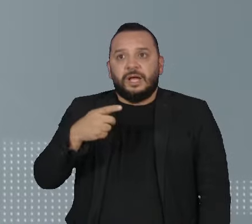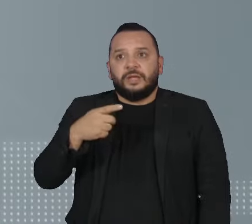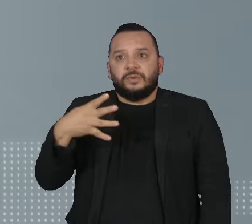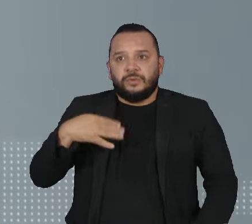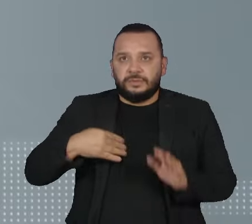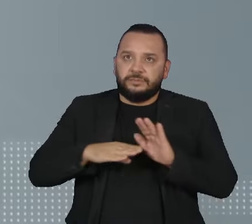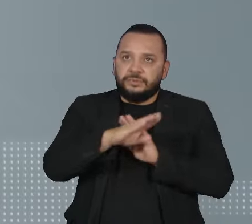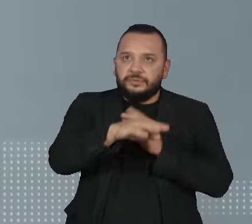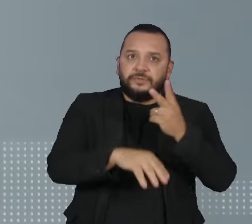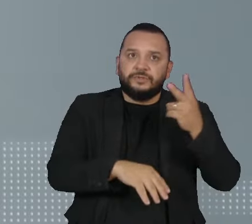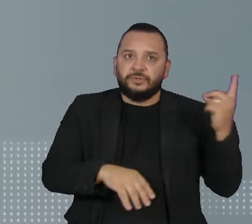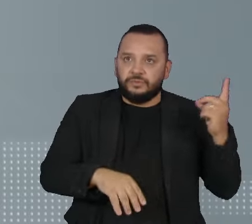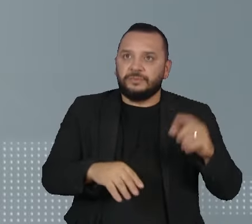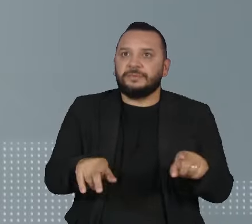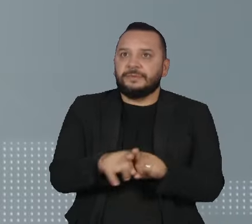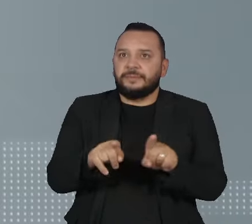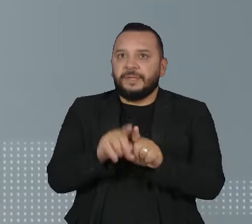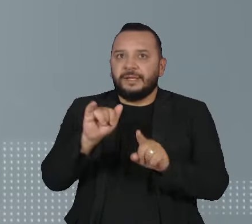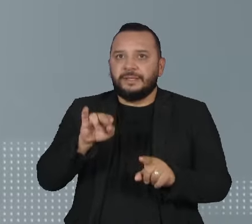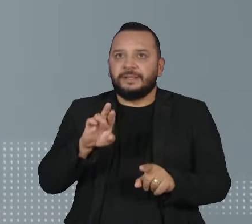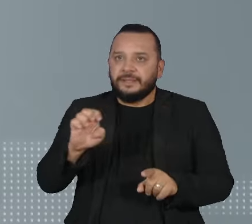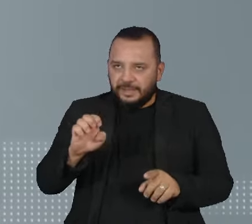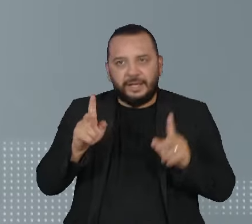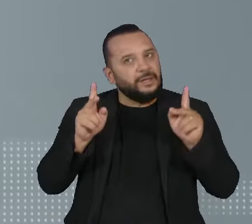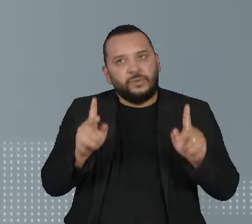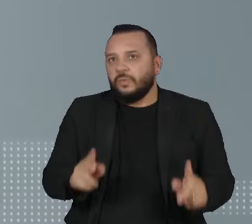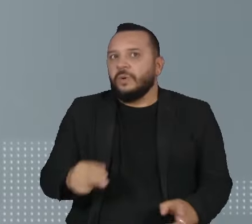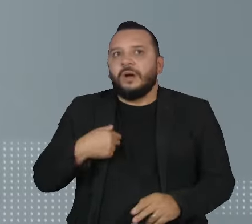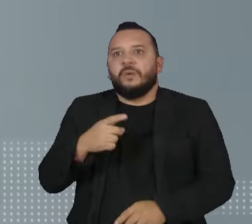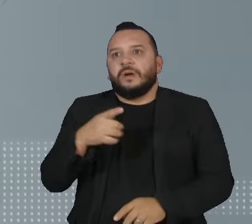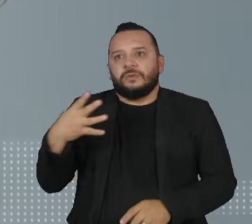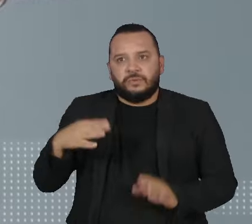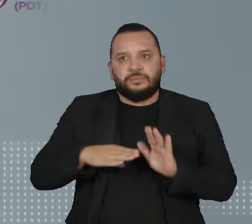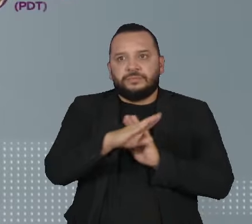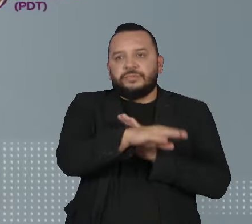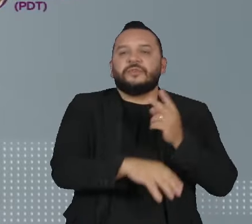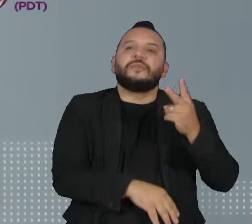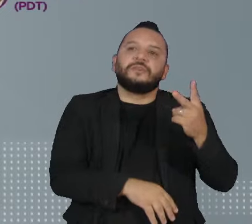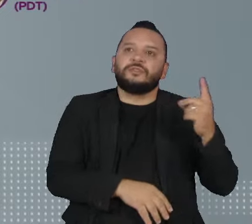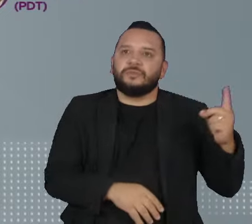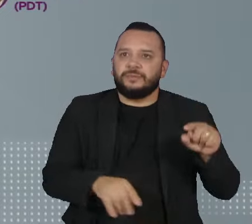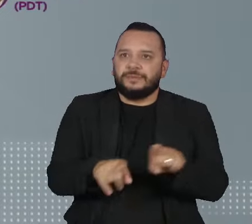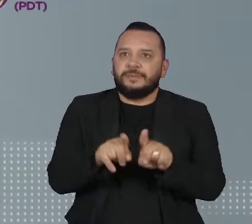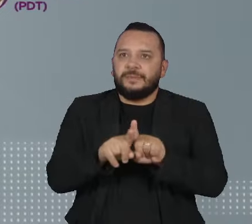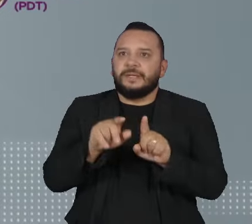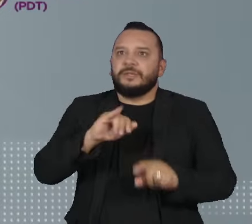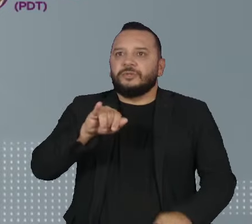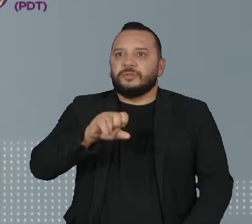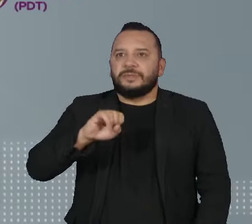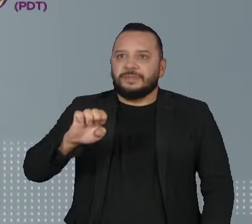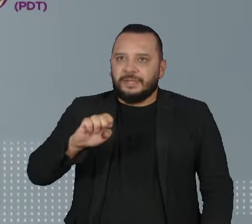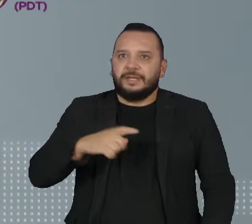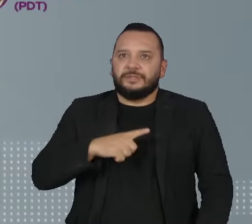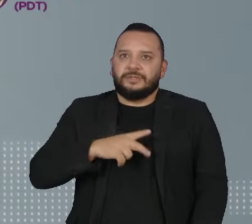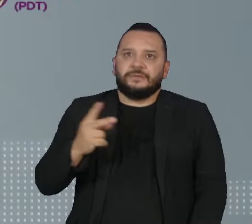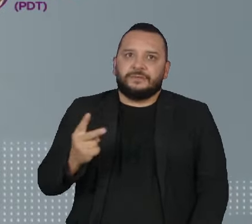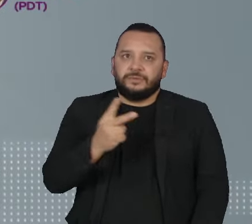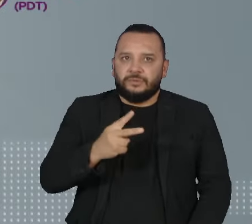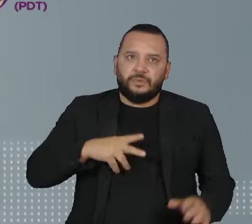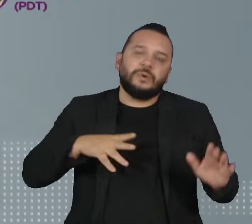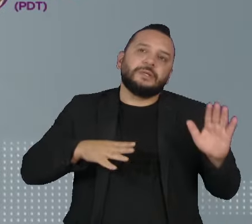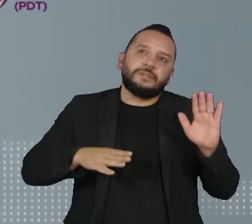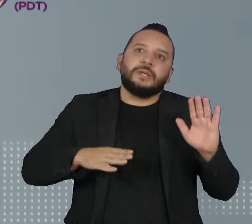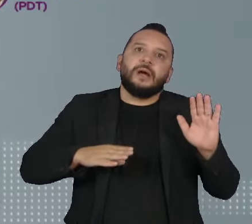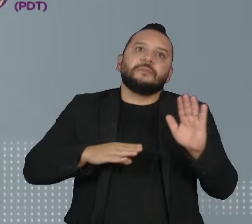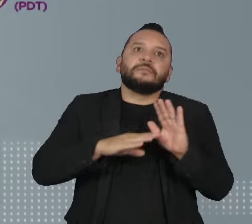21%. André Fernandes, do PL, também foi de 14% para 21%. José Sarto, do PDT, foi de 22% para 18%.